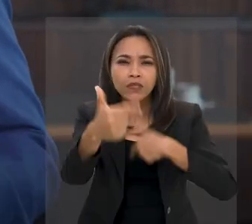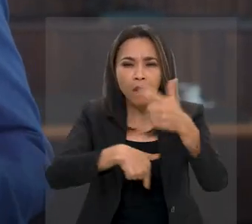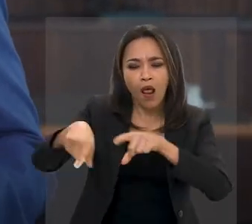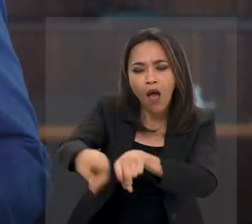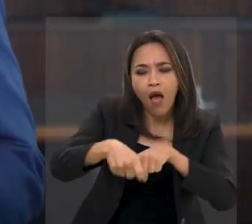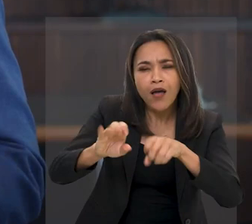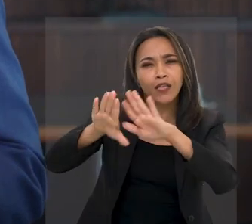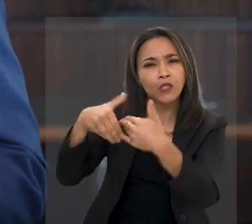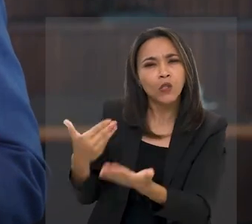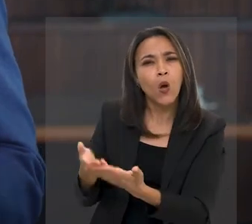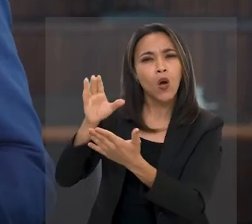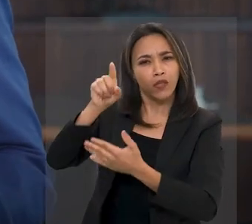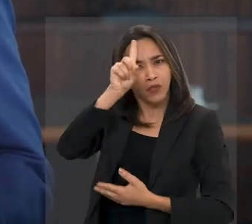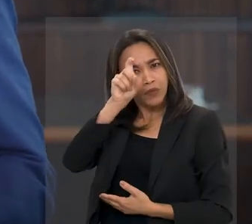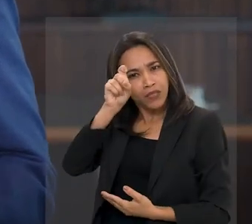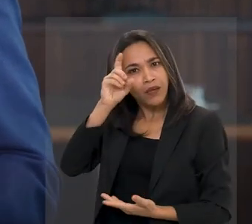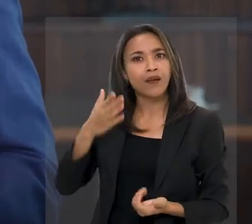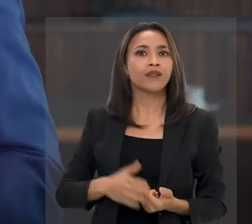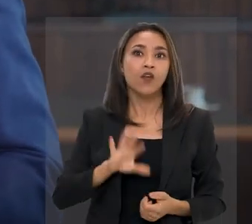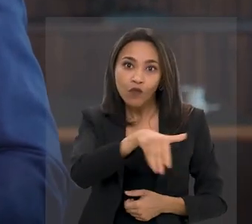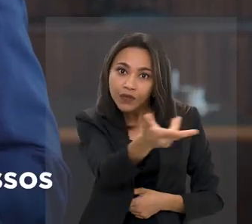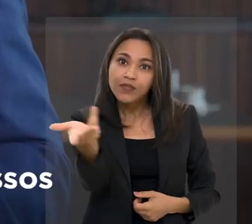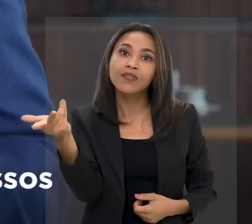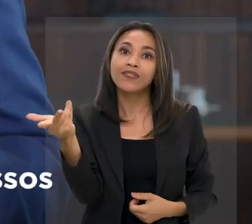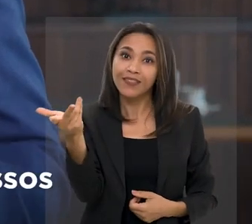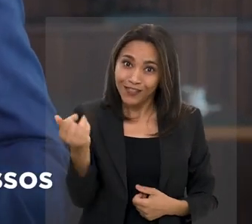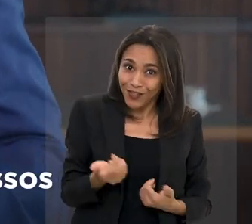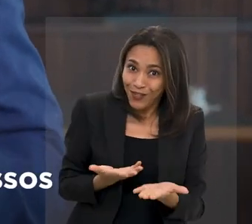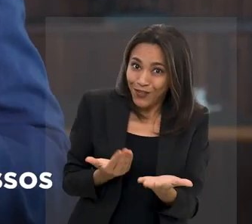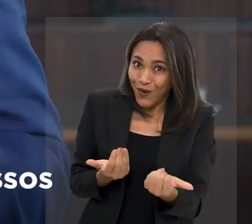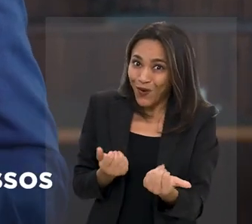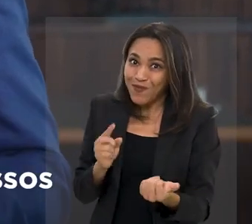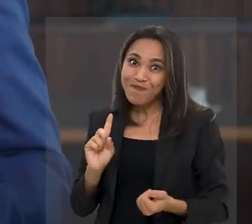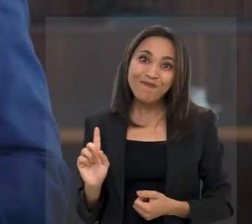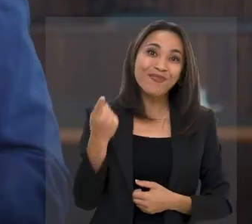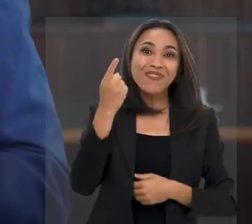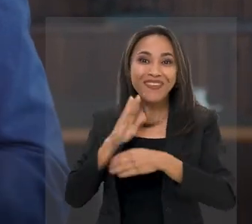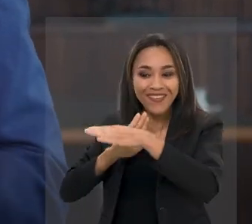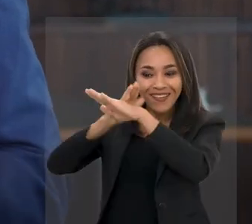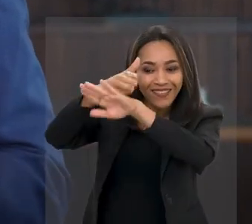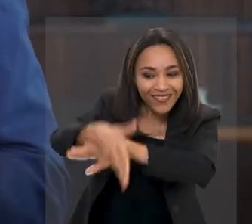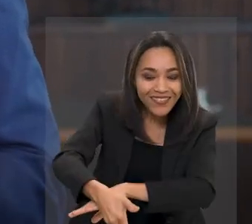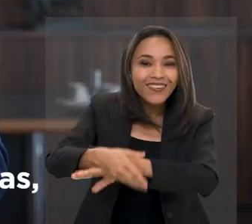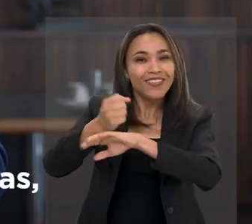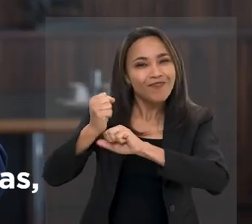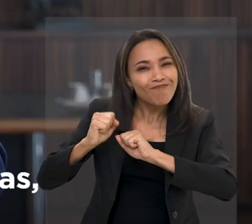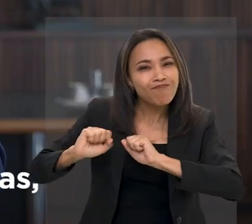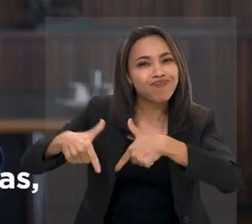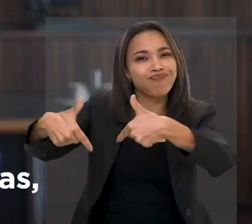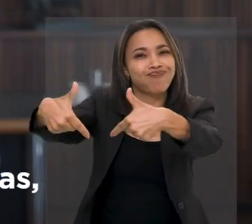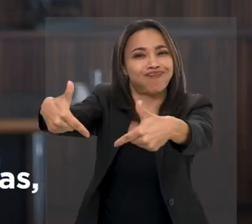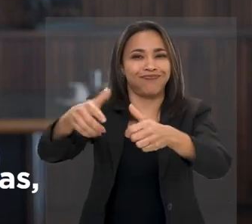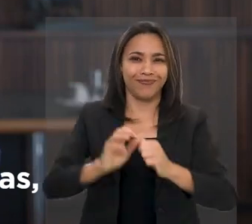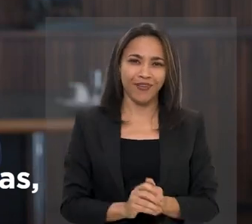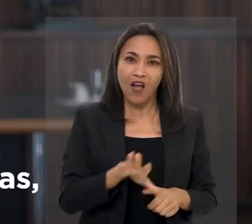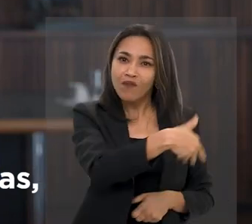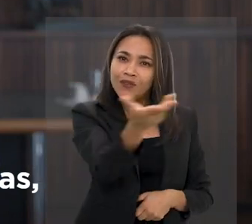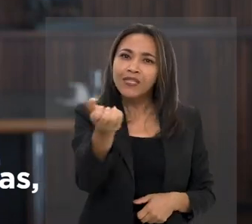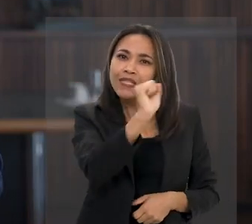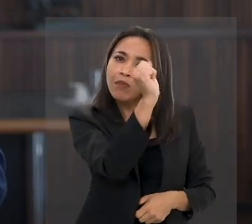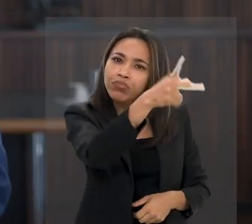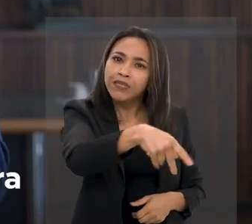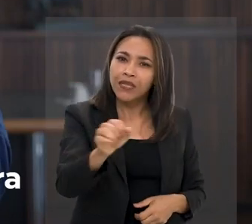escolas, nos hospitais, vocês, jovens que estão dando os primeiros passos no mundo do trabalho, vocês, aposentados e